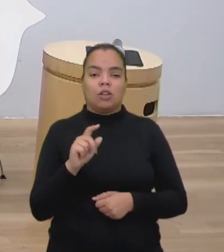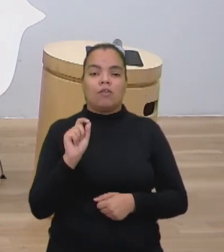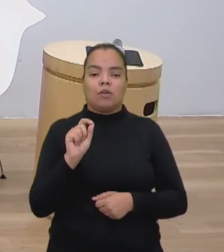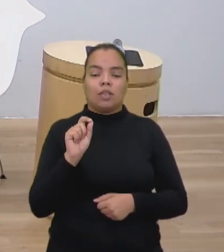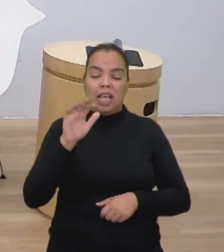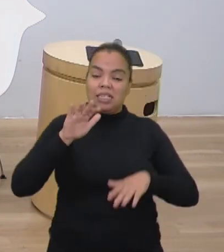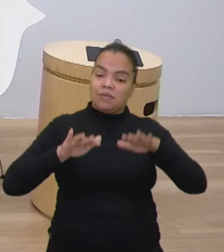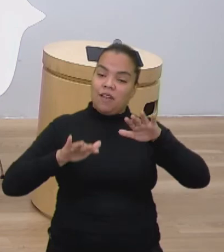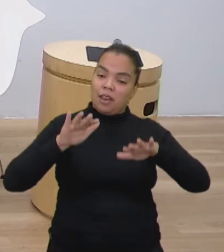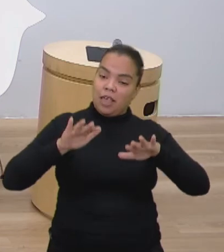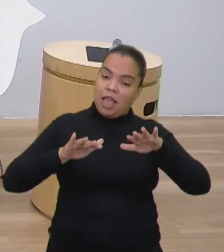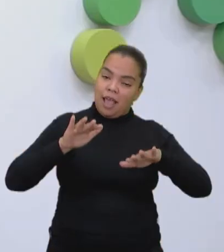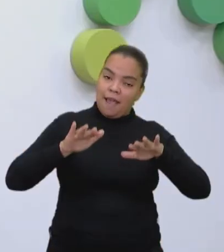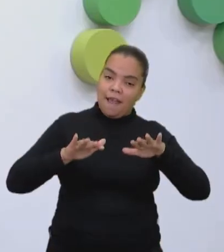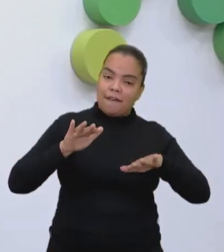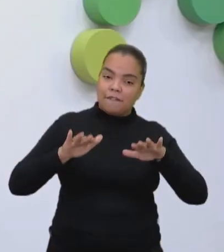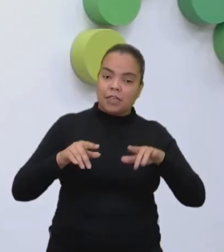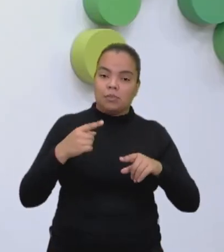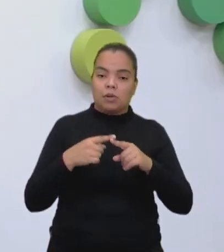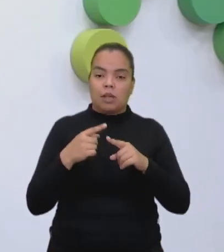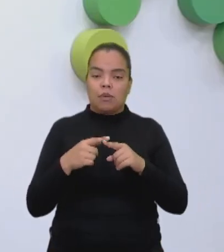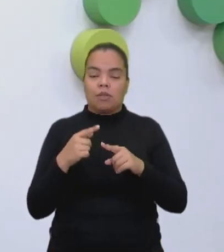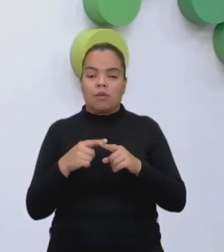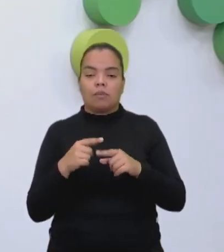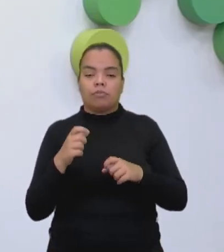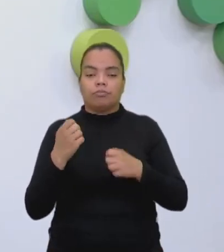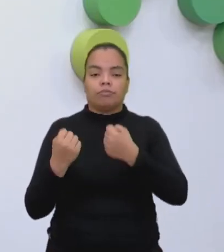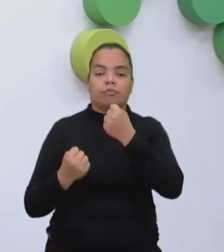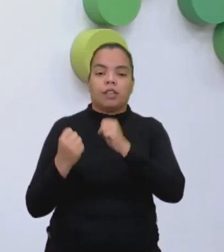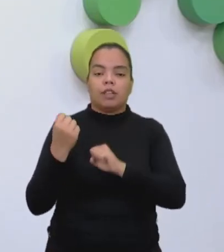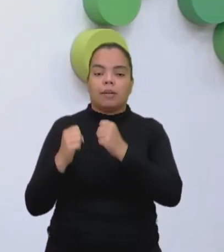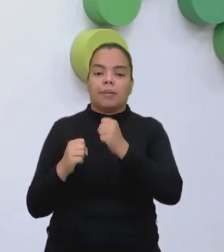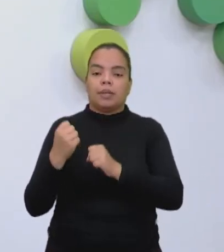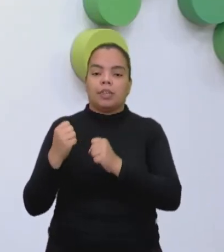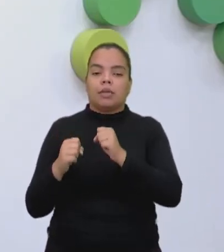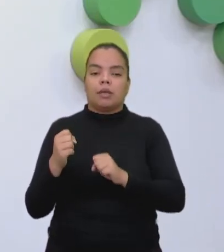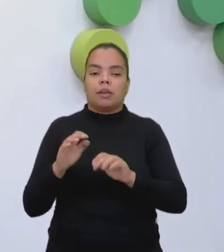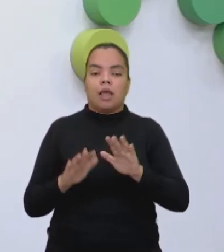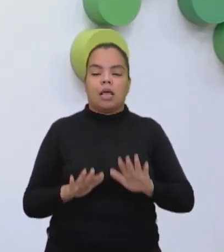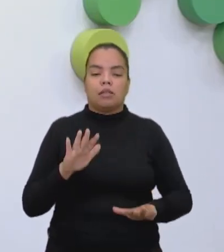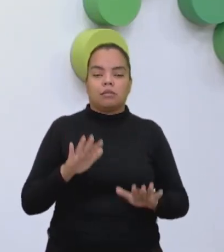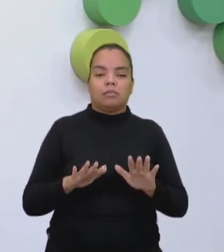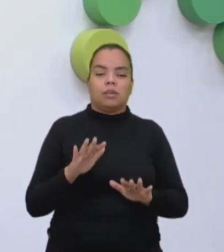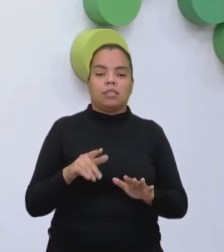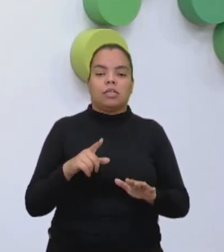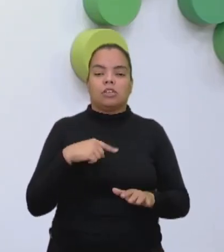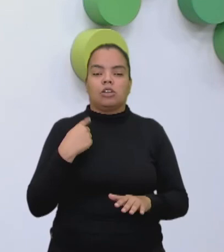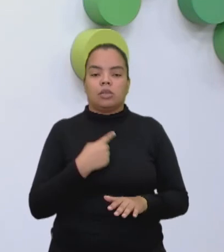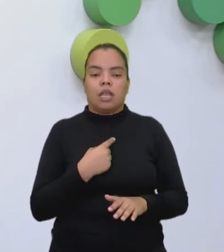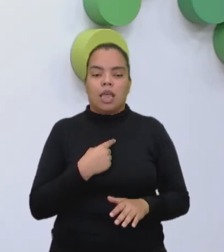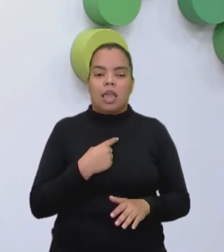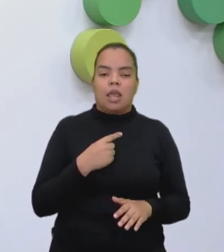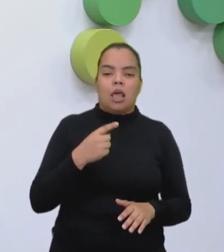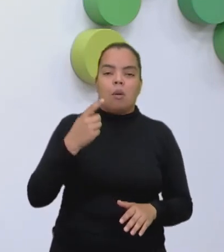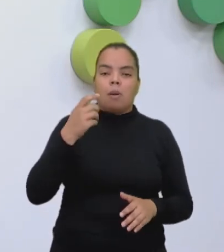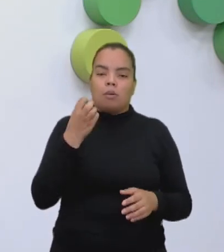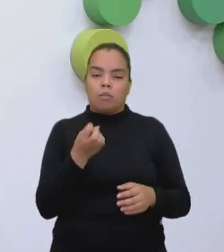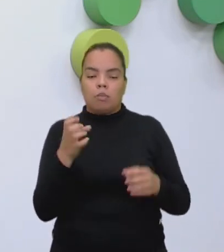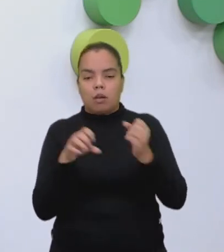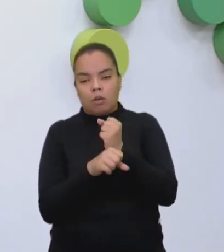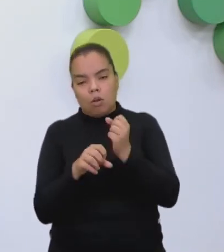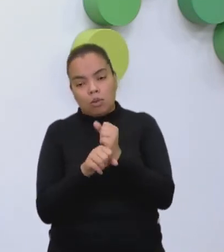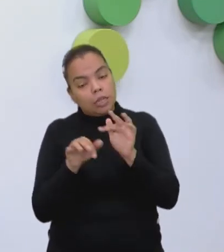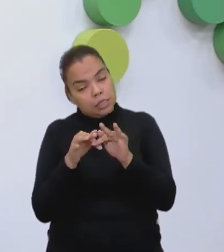variáveis. Porque quando a gente vai para um empreendimento, por mais que a gente esteja aqui fazendo uma conta padronizada, mais